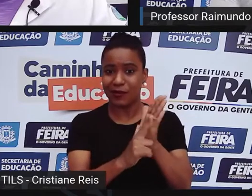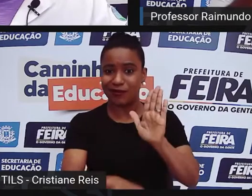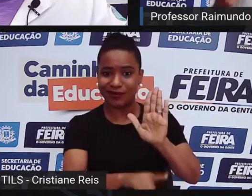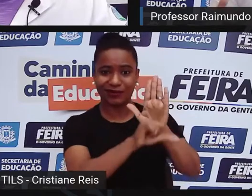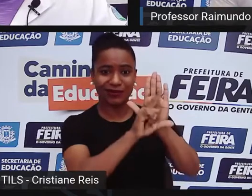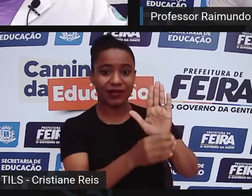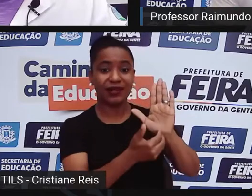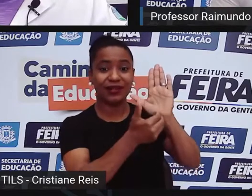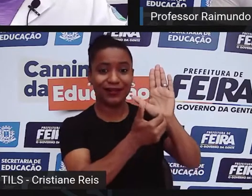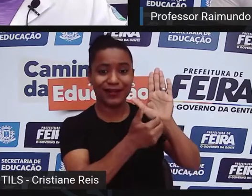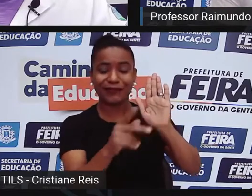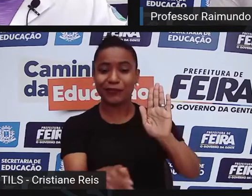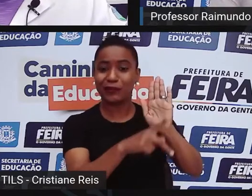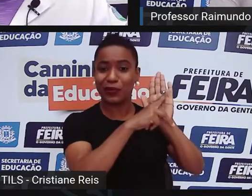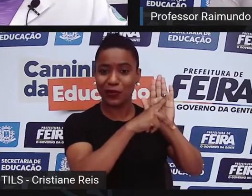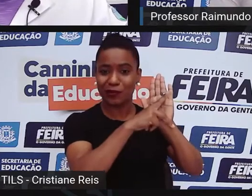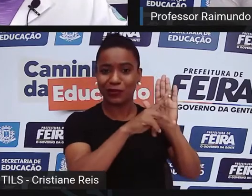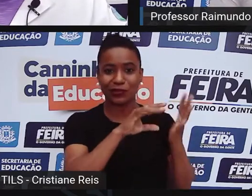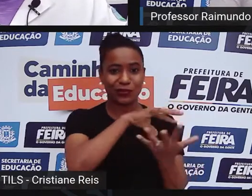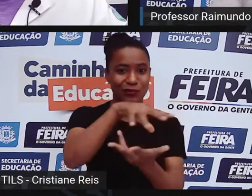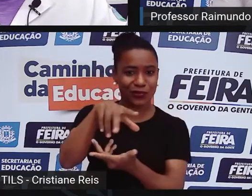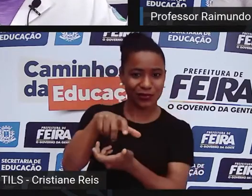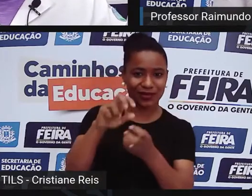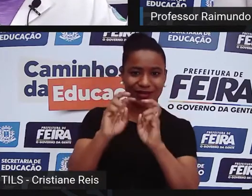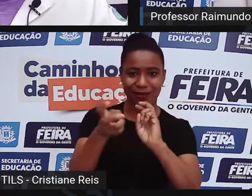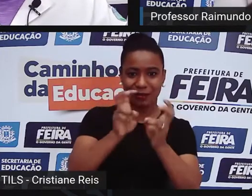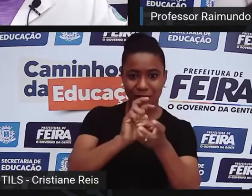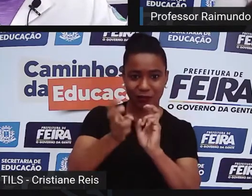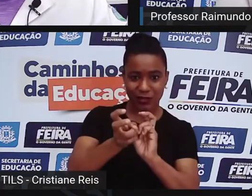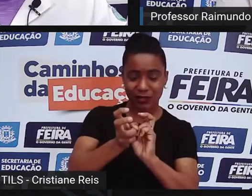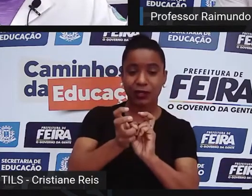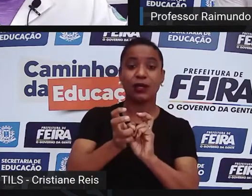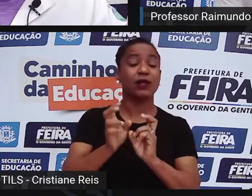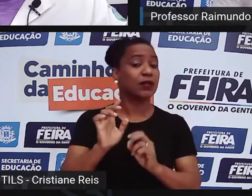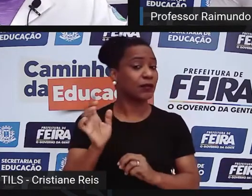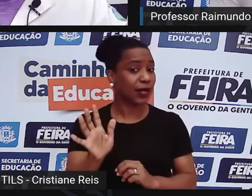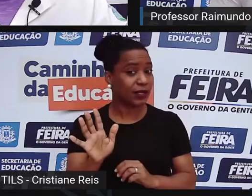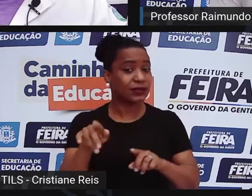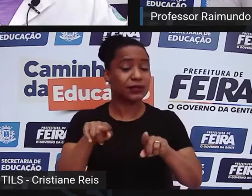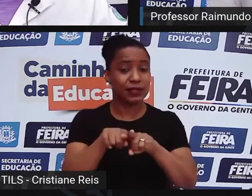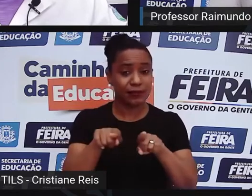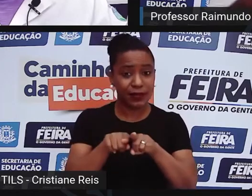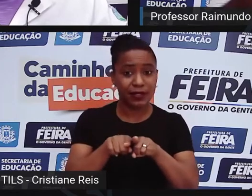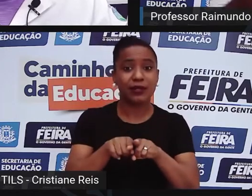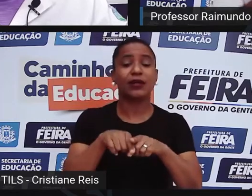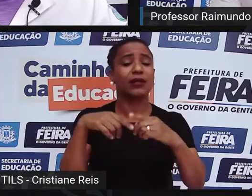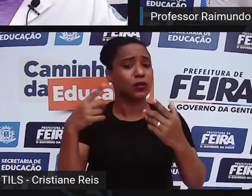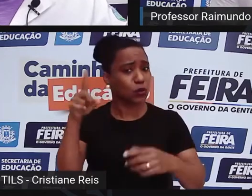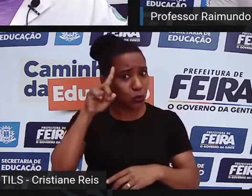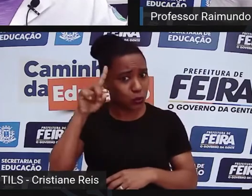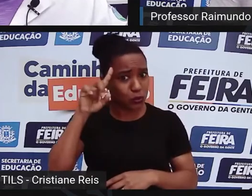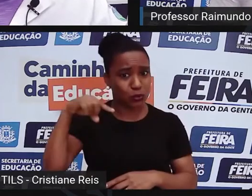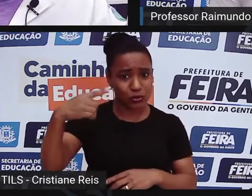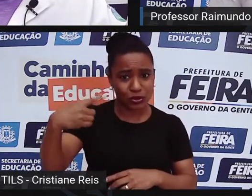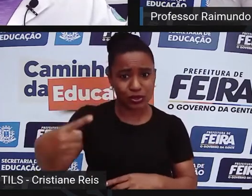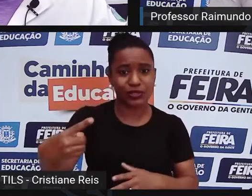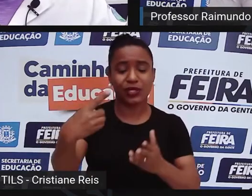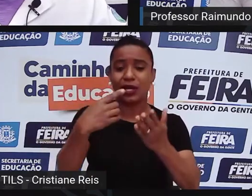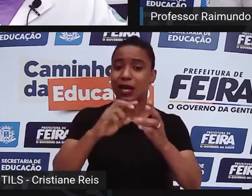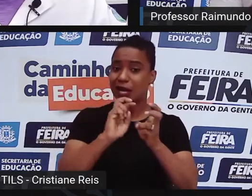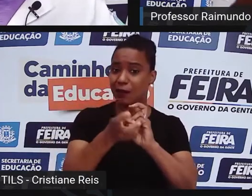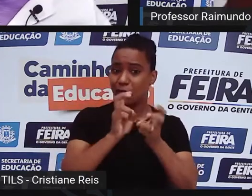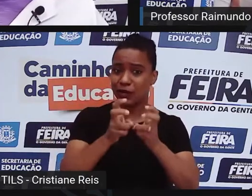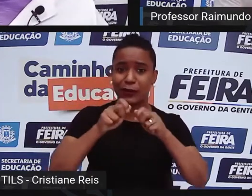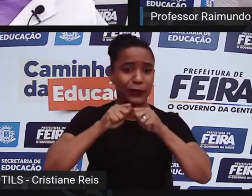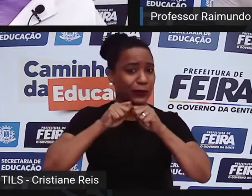imaterial do mundo, mas que a gente possa levar para a nossa prática diária, para a capoeira na escola, que a